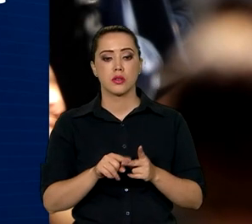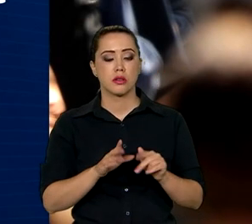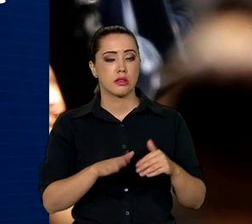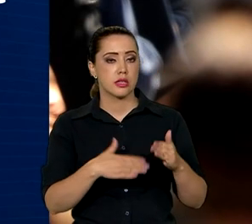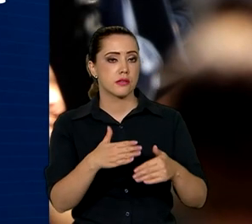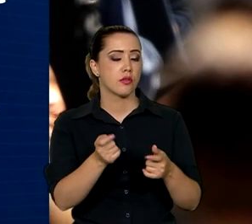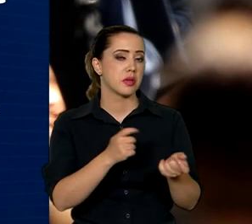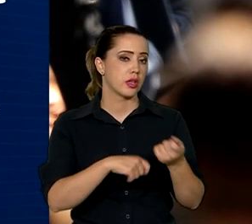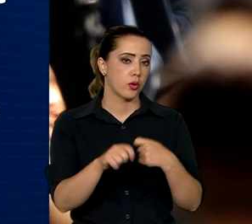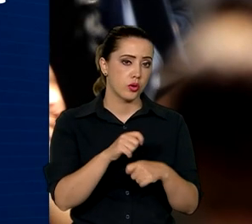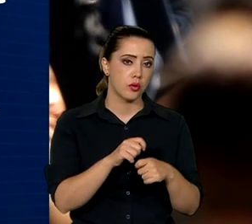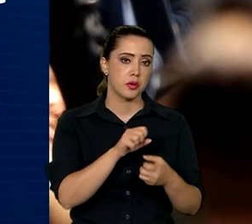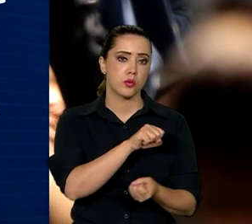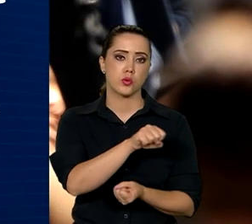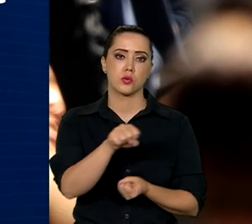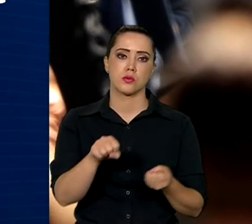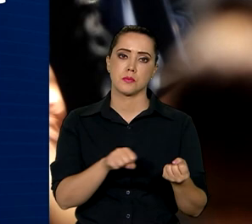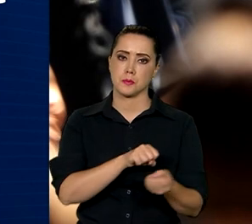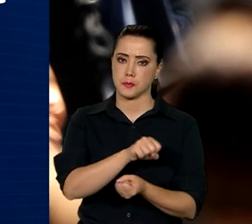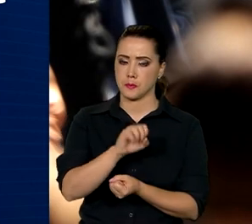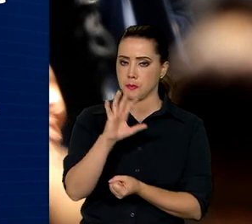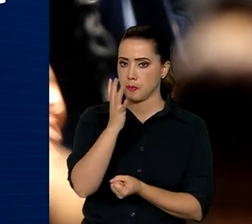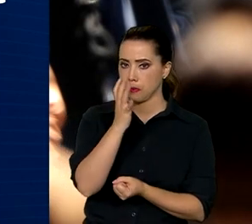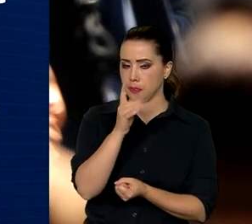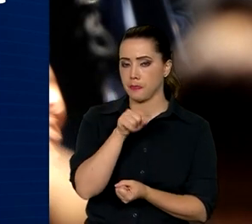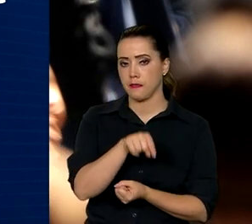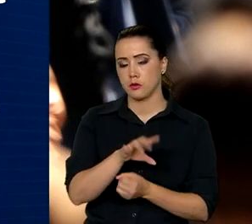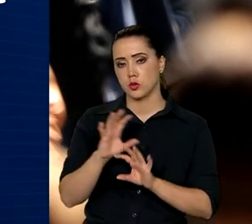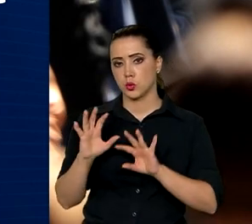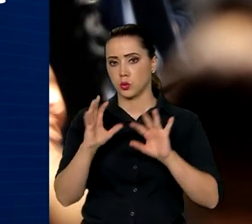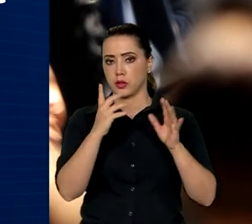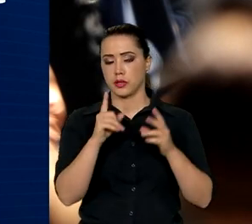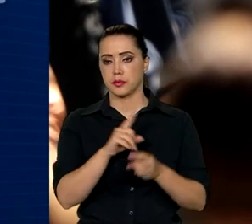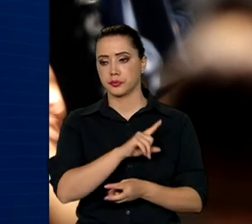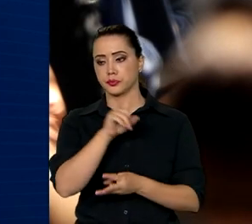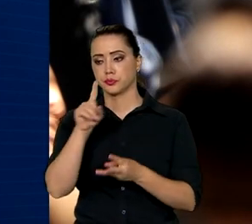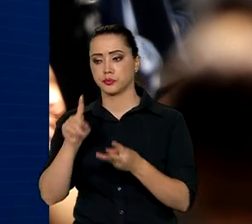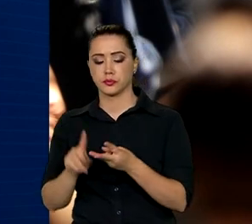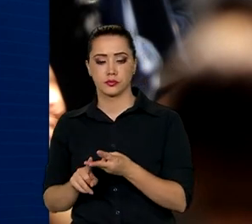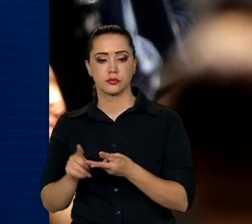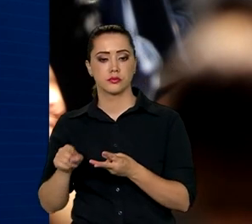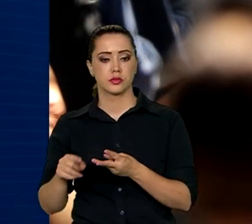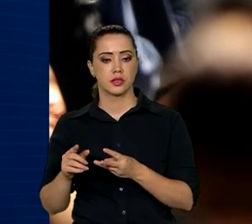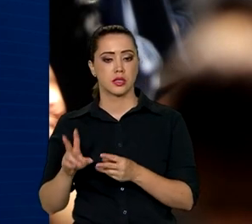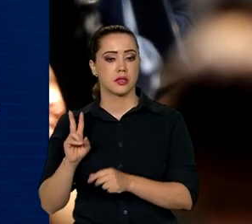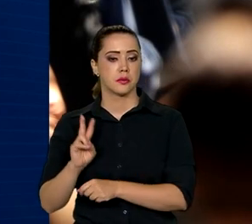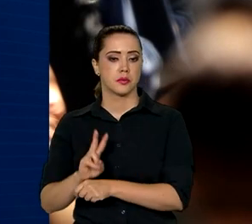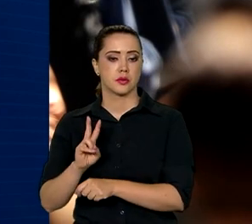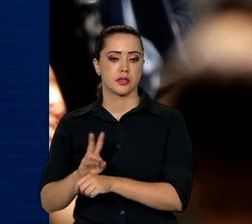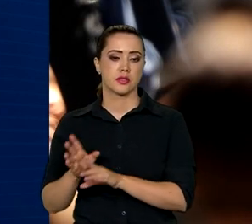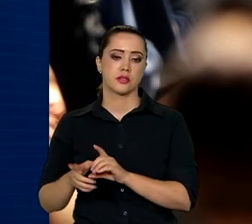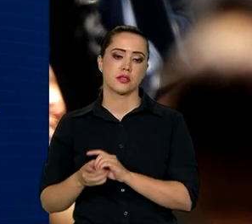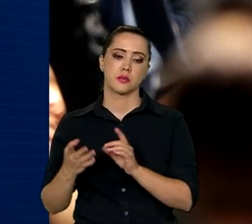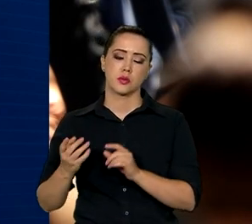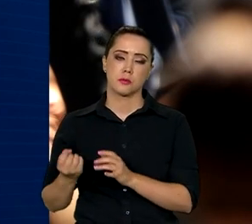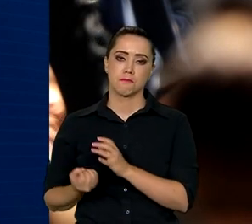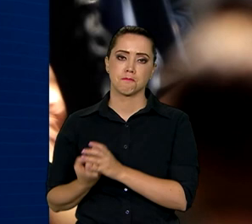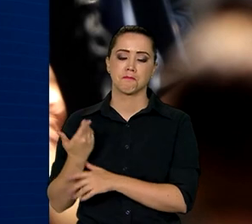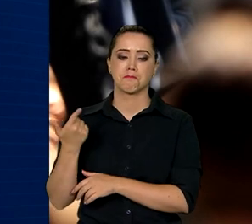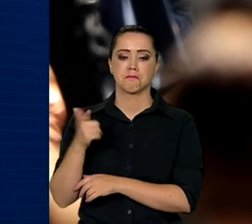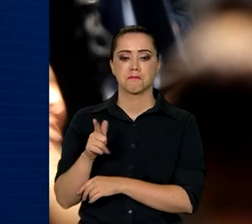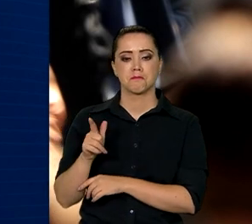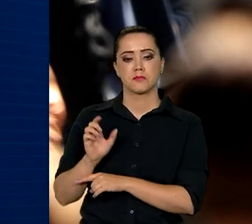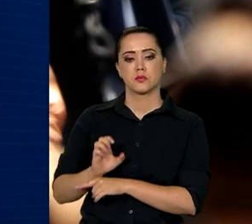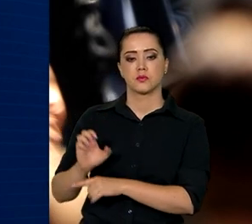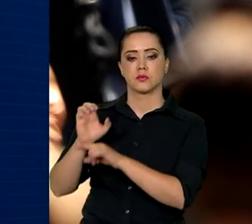econômico e sustentabilidade socioambiental e climática, e o eixo defesa da democracia e